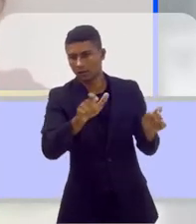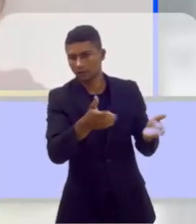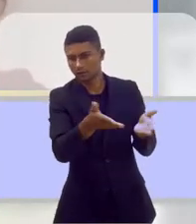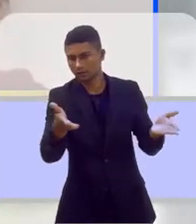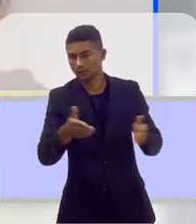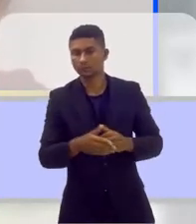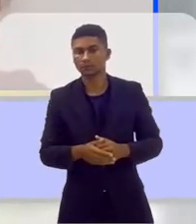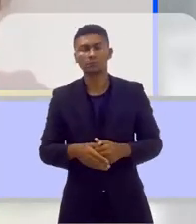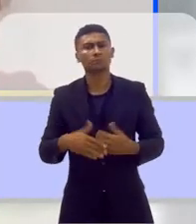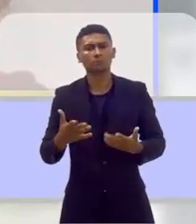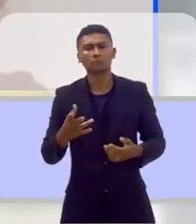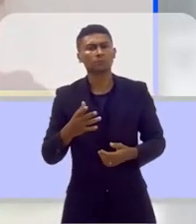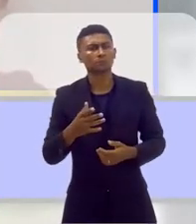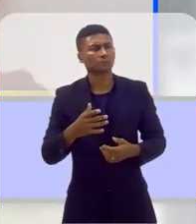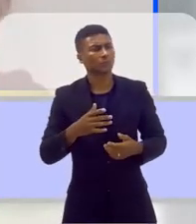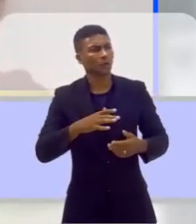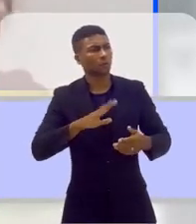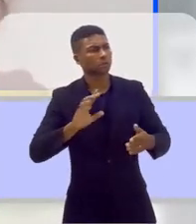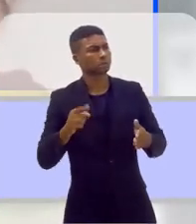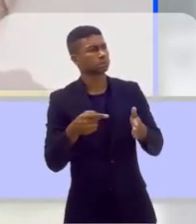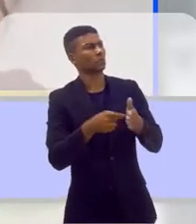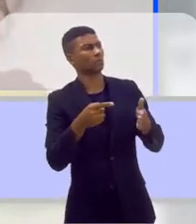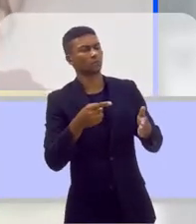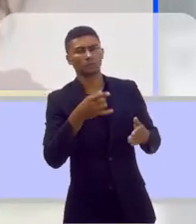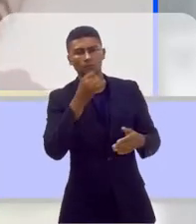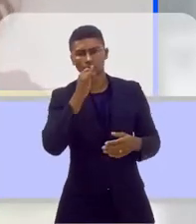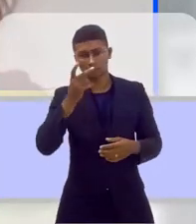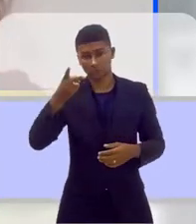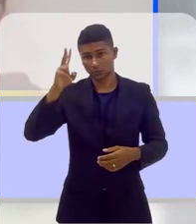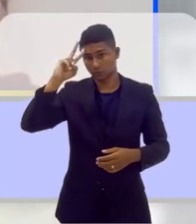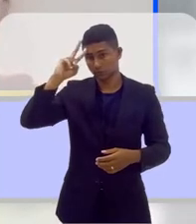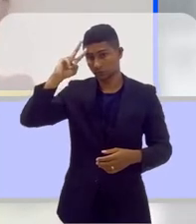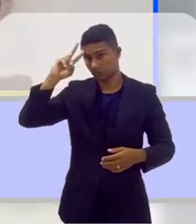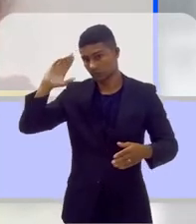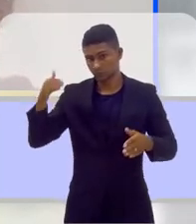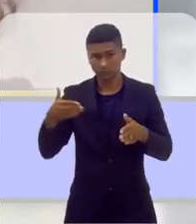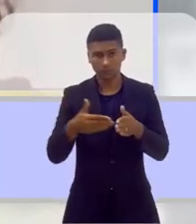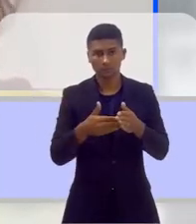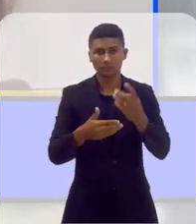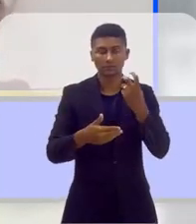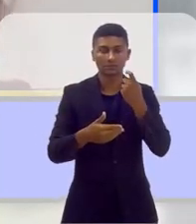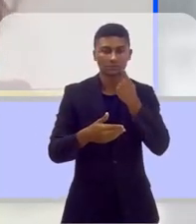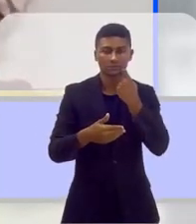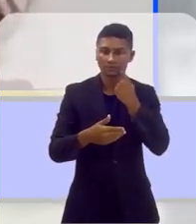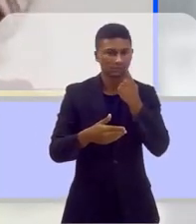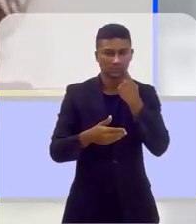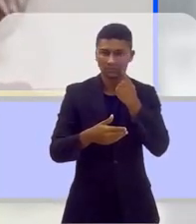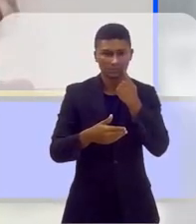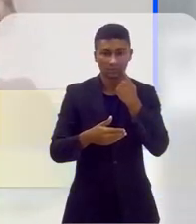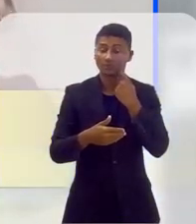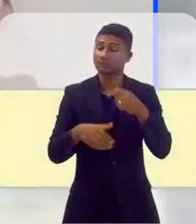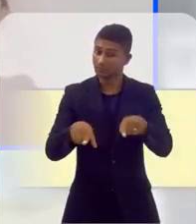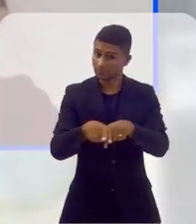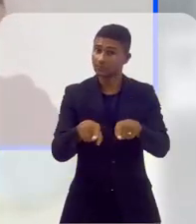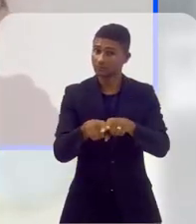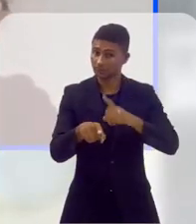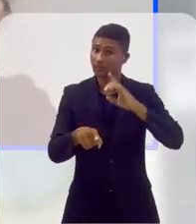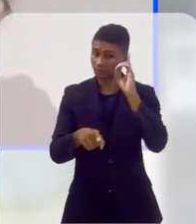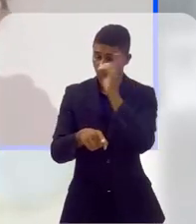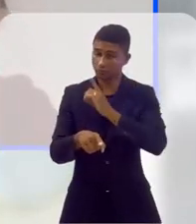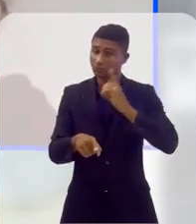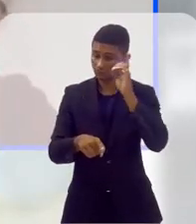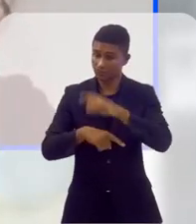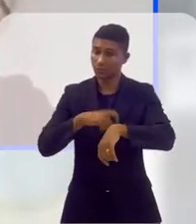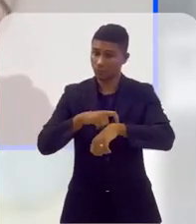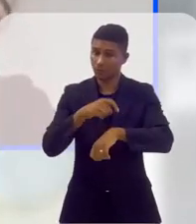demandas, elas aparecem, assim, não é de segunda a sexta no horário comercial, é domingo, por exemplo, 11 horas da manhã, né? De uma